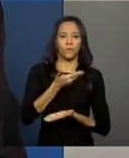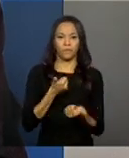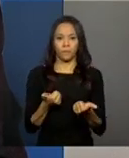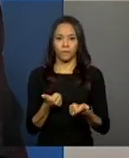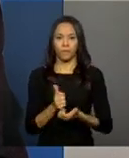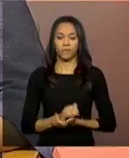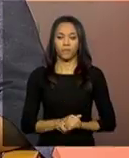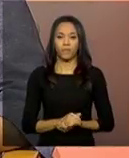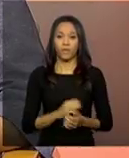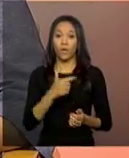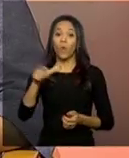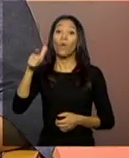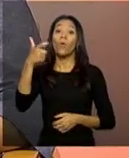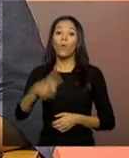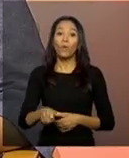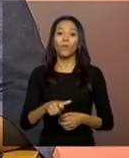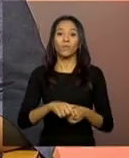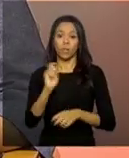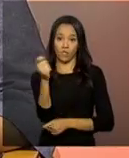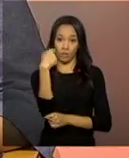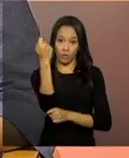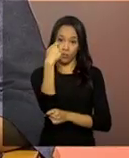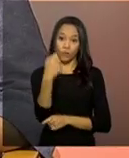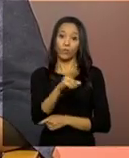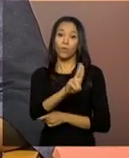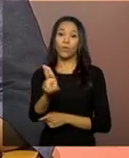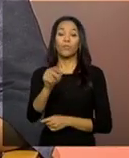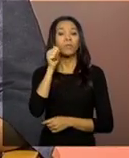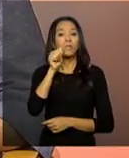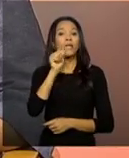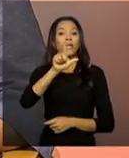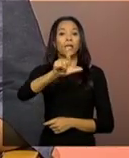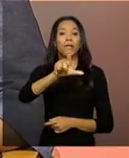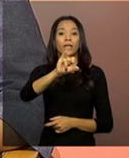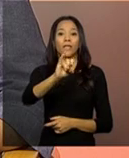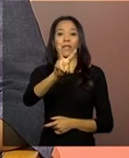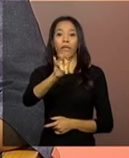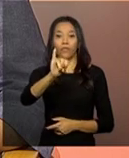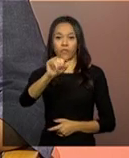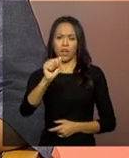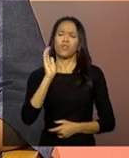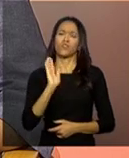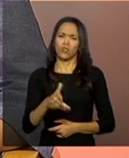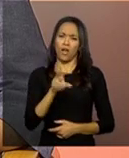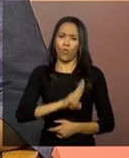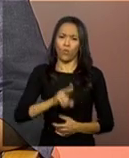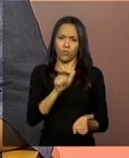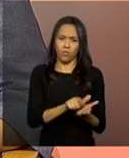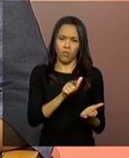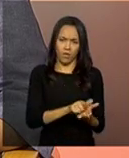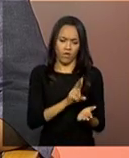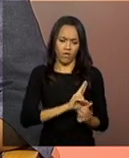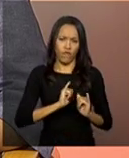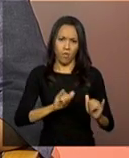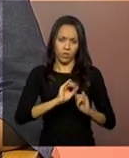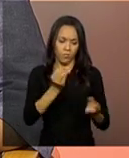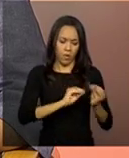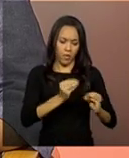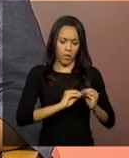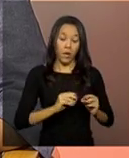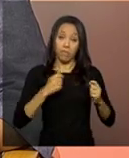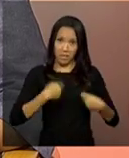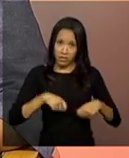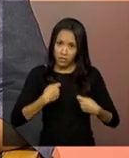Lívia Santos, de Passo Fundo, Rio Grande do Sul, pergunta, eu já utilizo o prontuário impresso, é preciso preencher o formulário